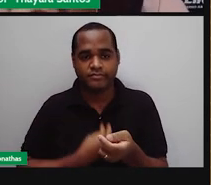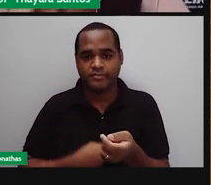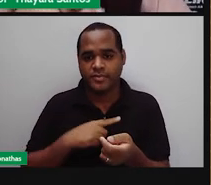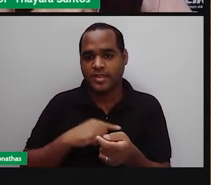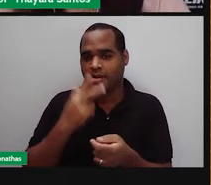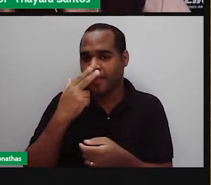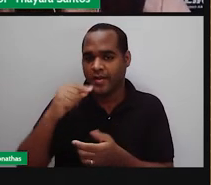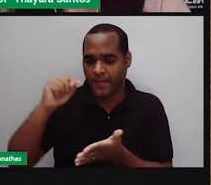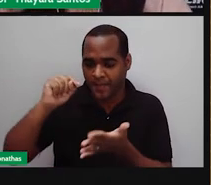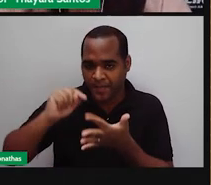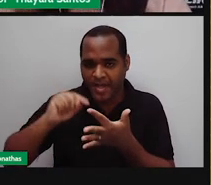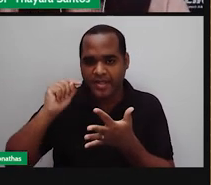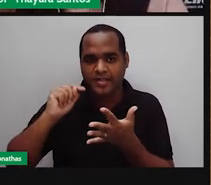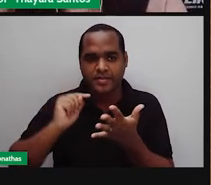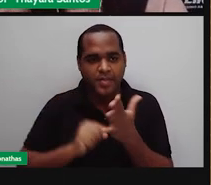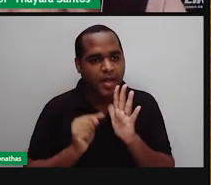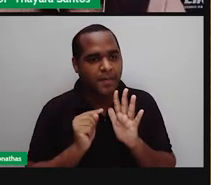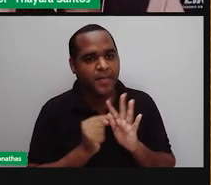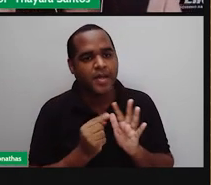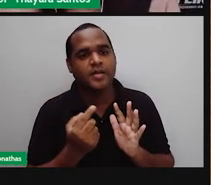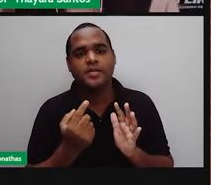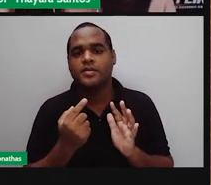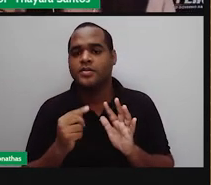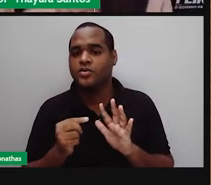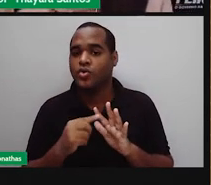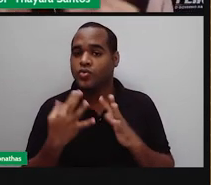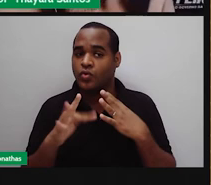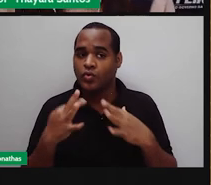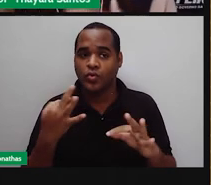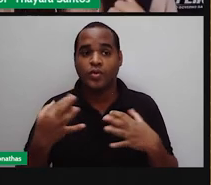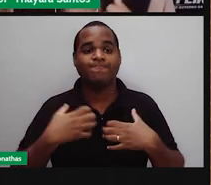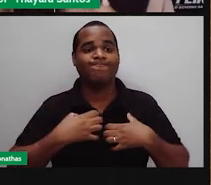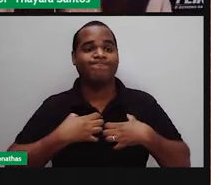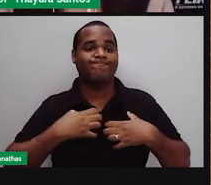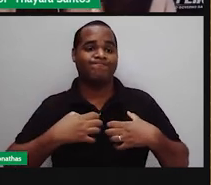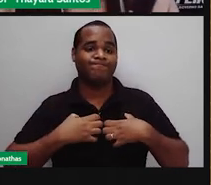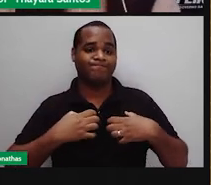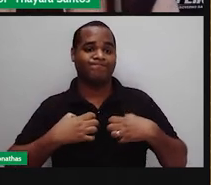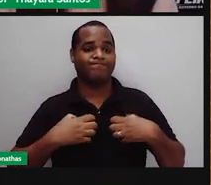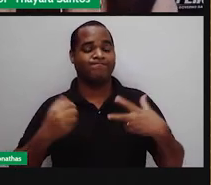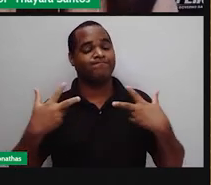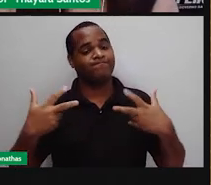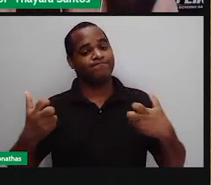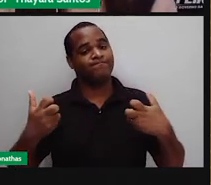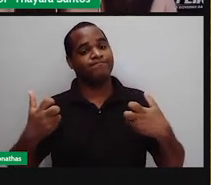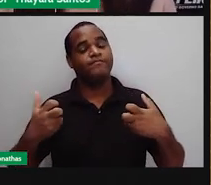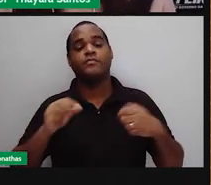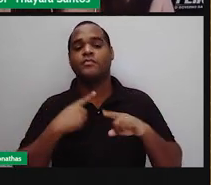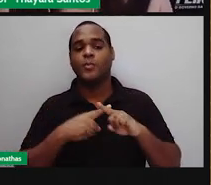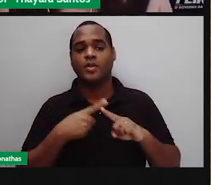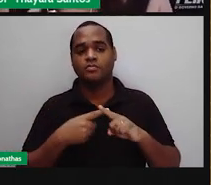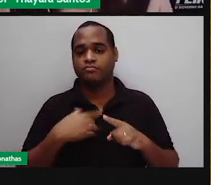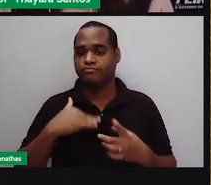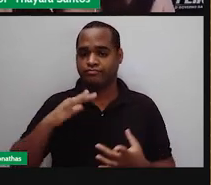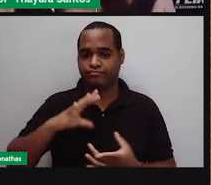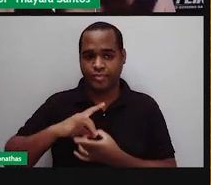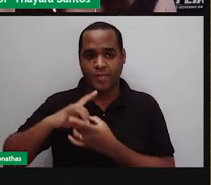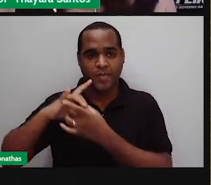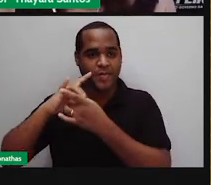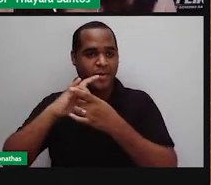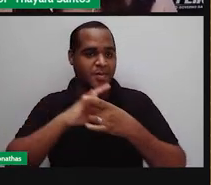a gente coloca um alfinete aqui, uma agulha, alguma coisa que espetou, imediatamente a gente percebe. Por quê? Porque a gente tem aqueles